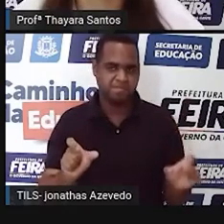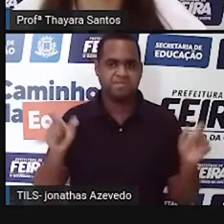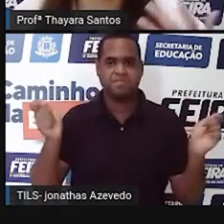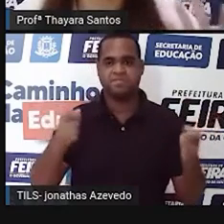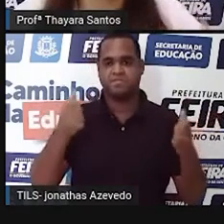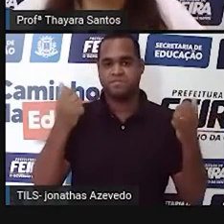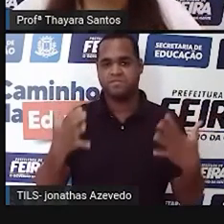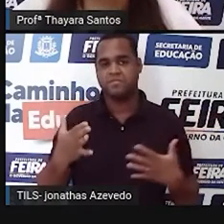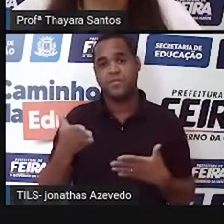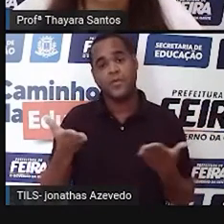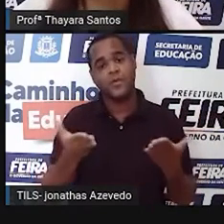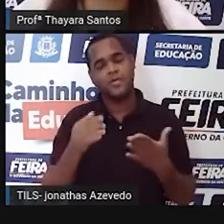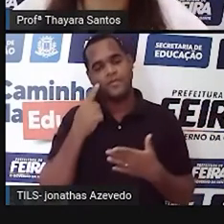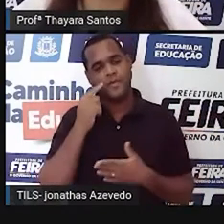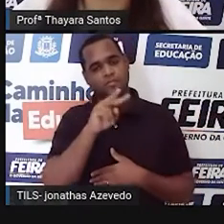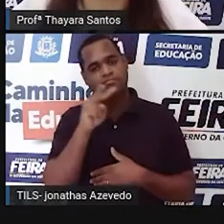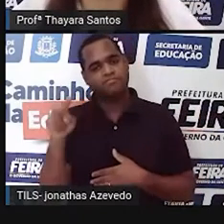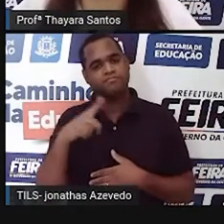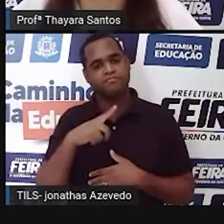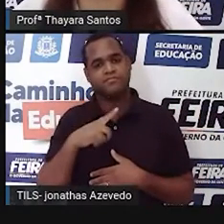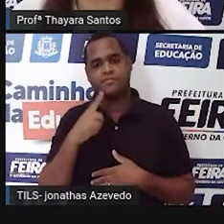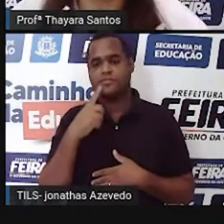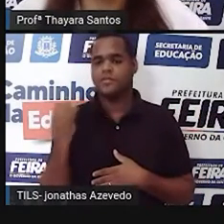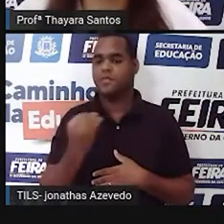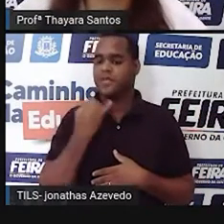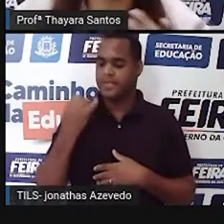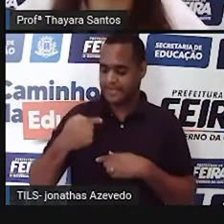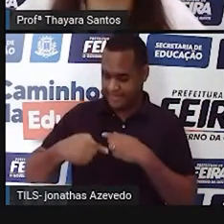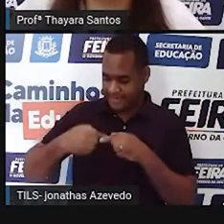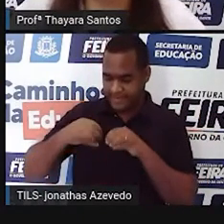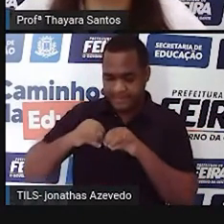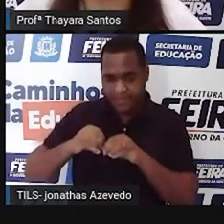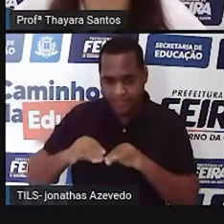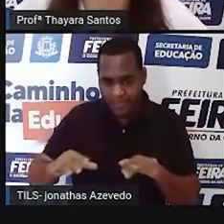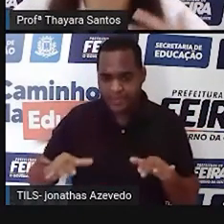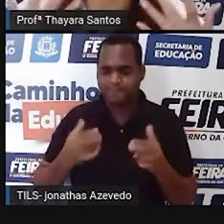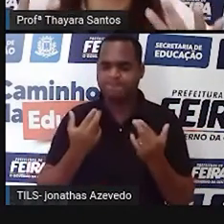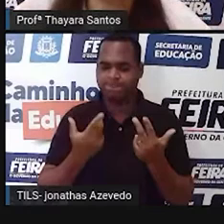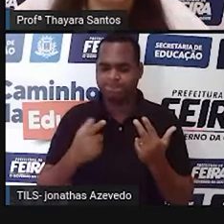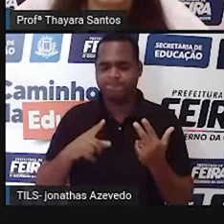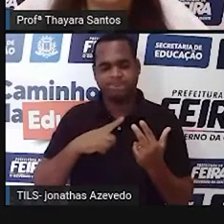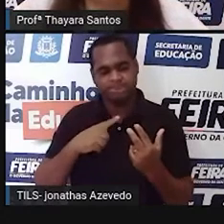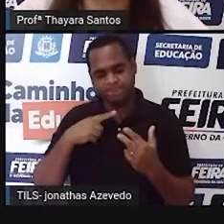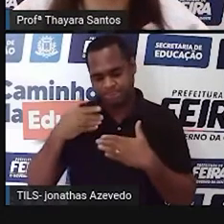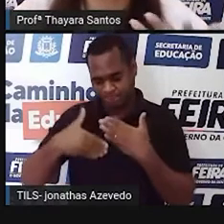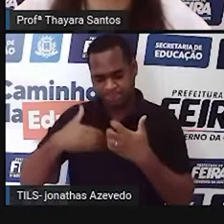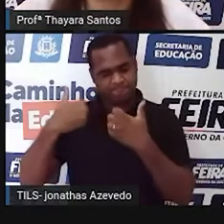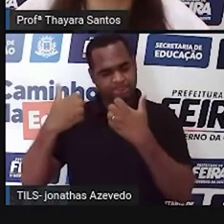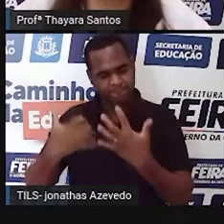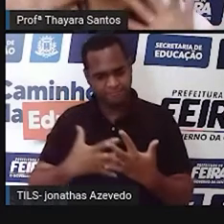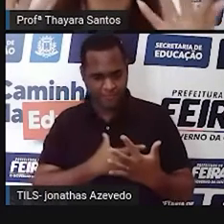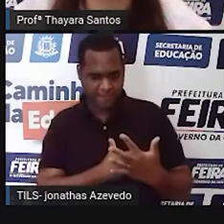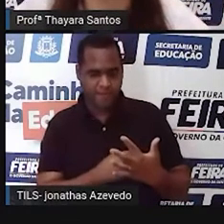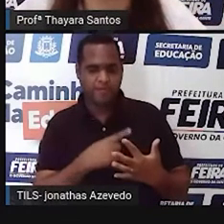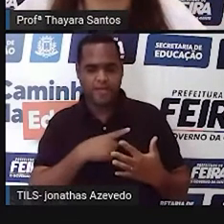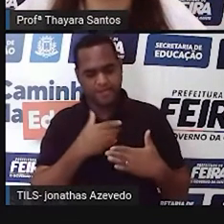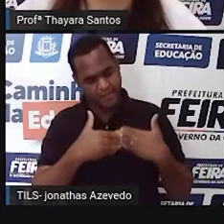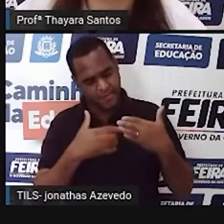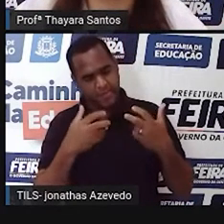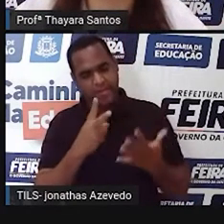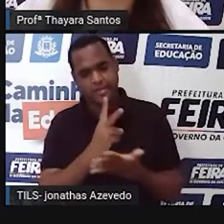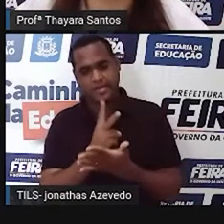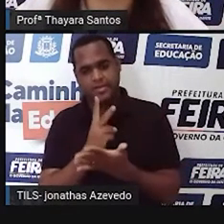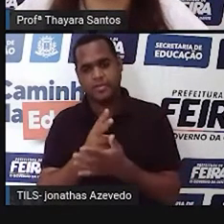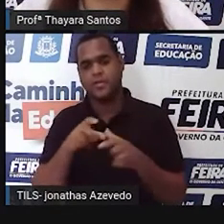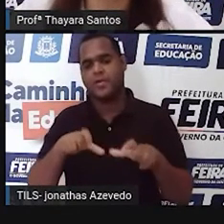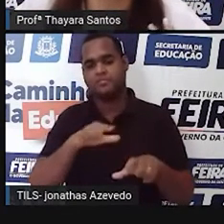E, como a gente já viu, a função da reprodução é produzir descendentes, fazer com que aquela espécie continue existindo ali